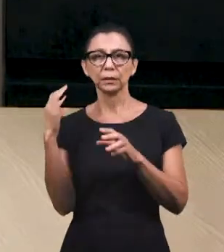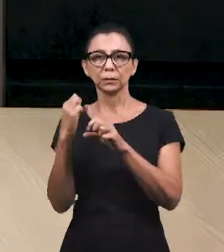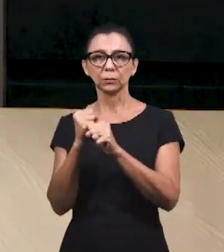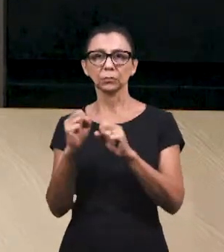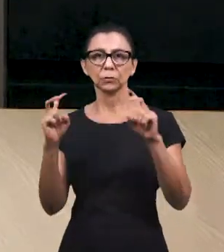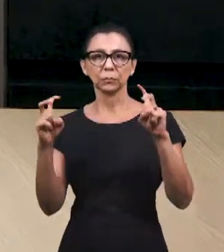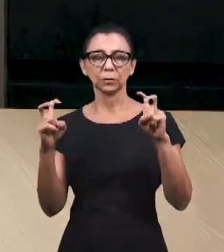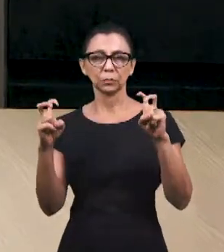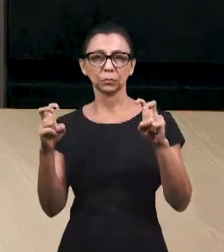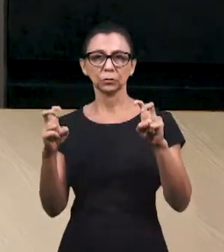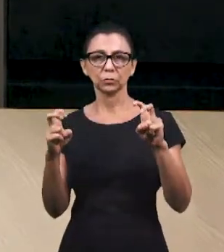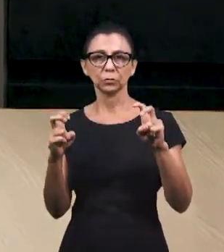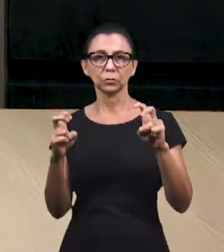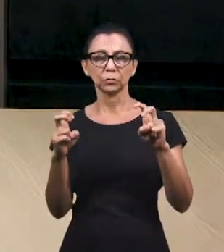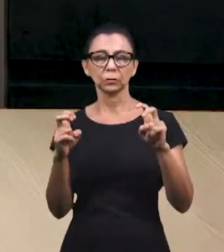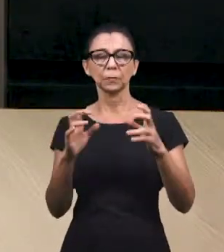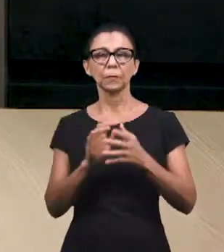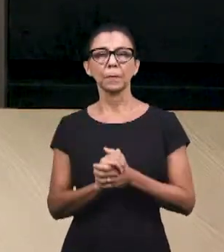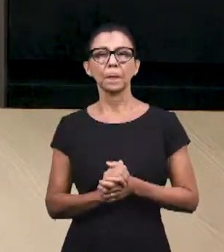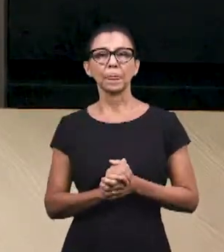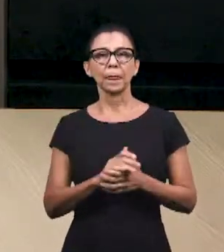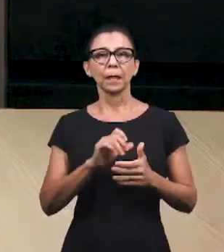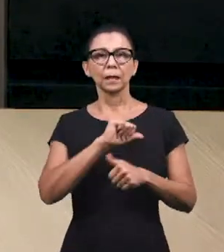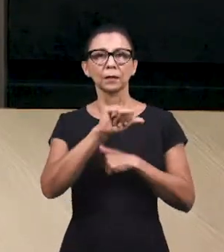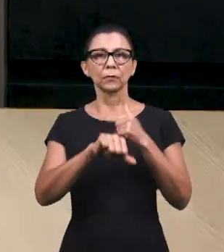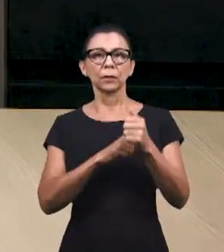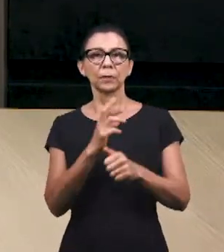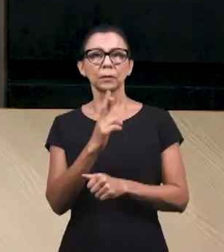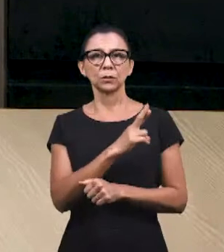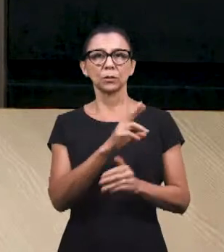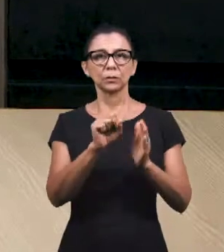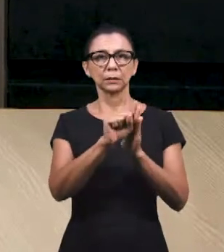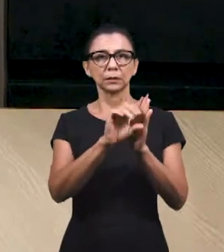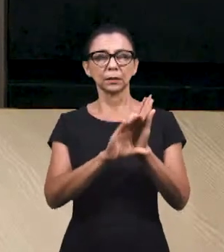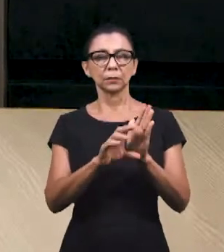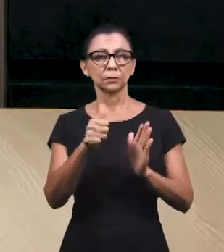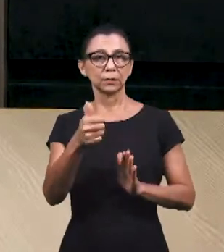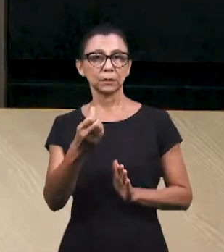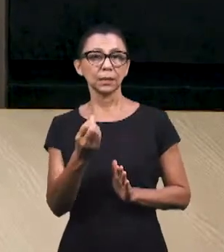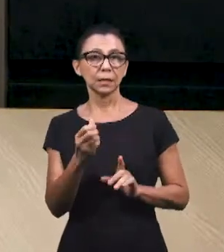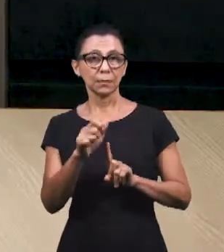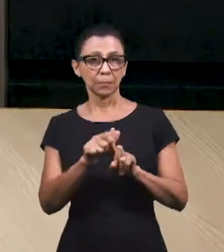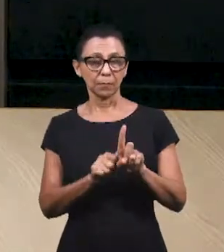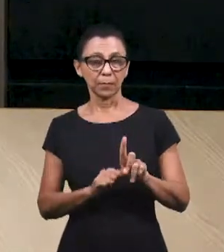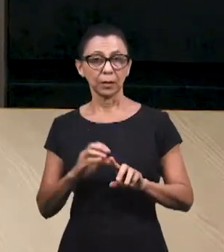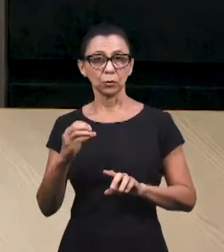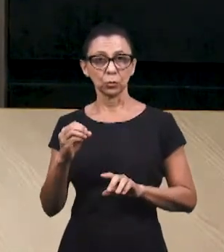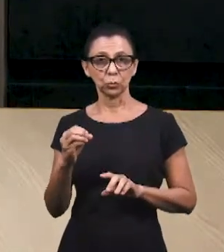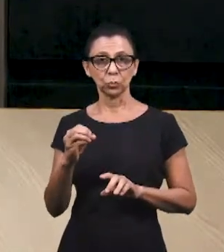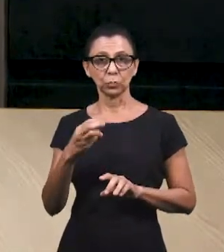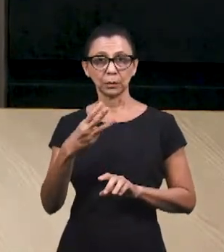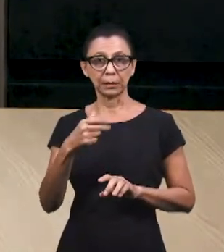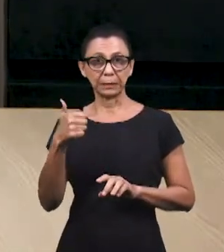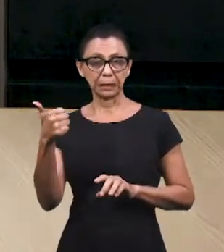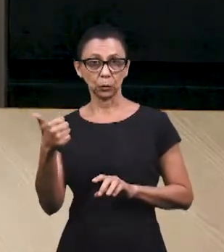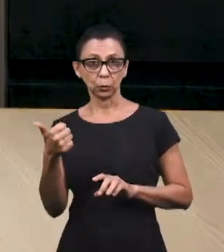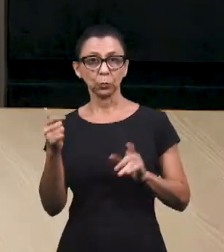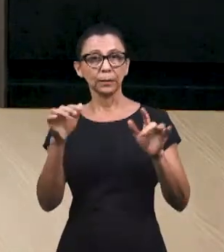século XVI, uma vez que encerramos o mês de outubro agora, o dia 31 de outubro, com a nossa